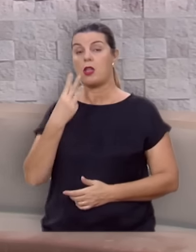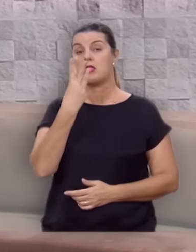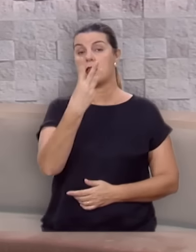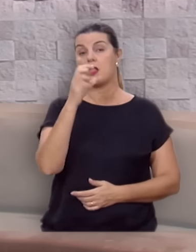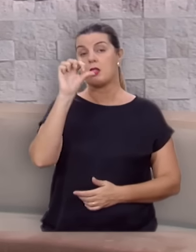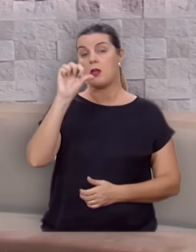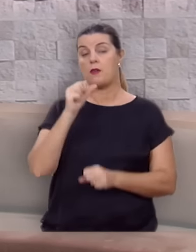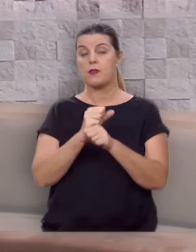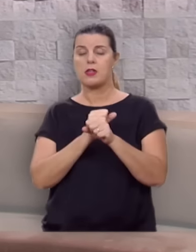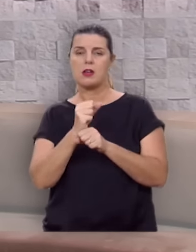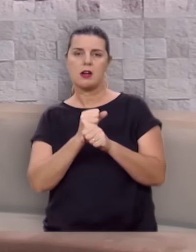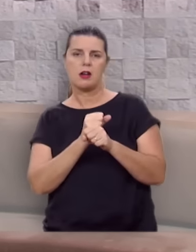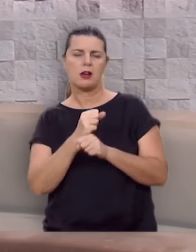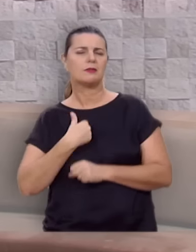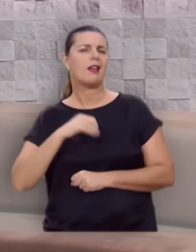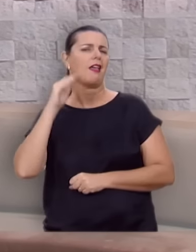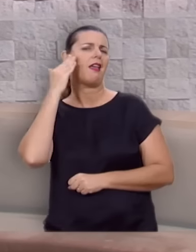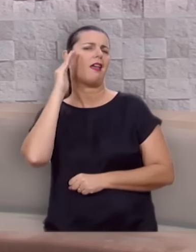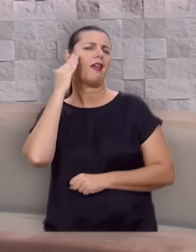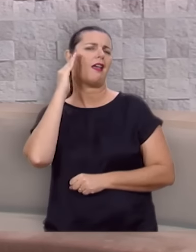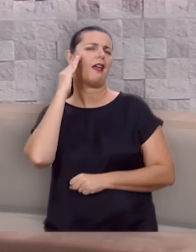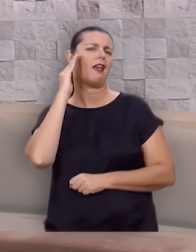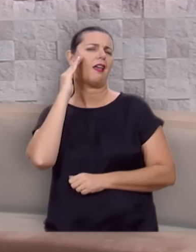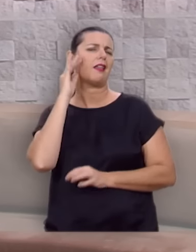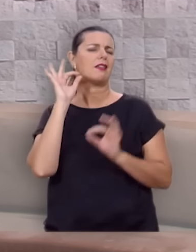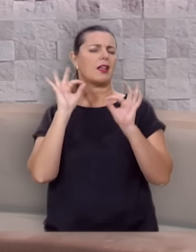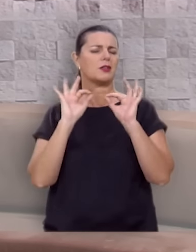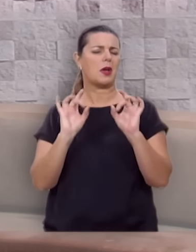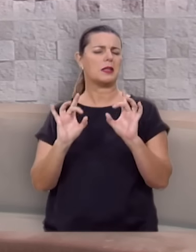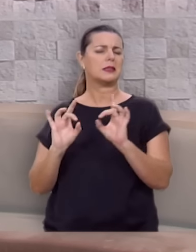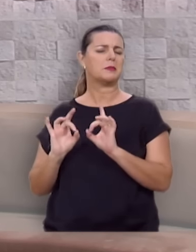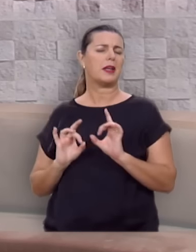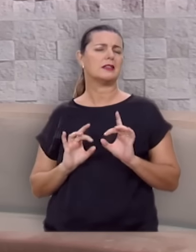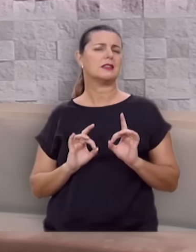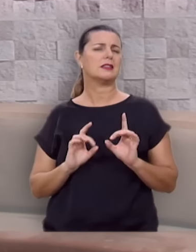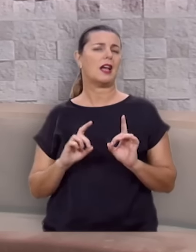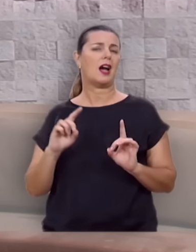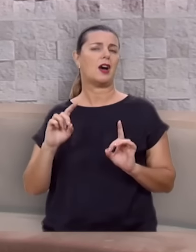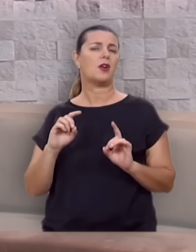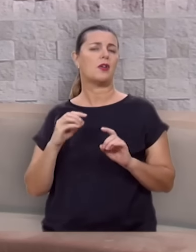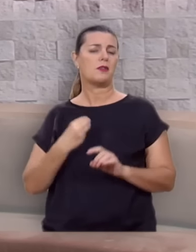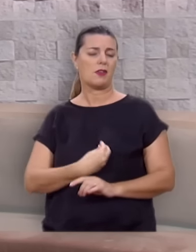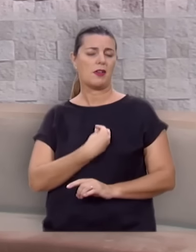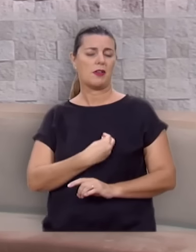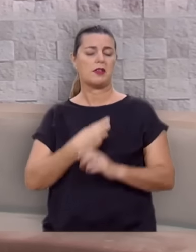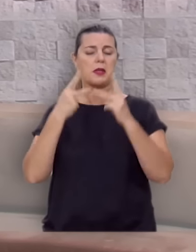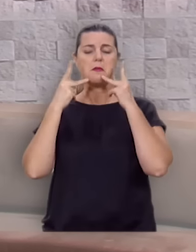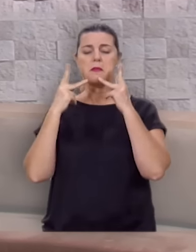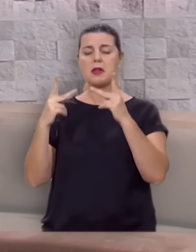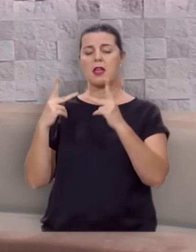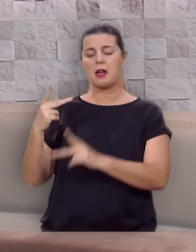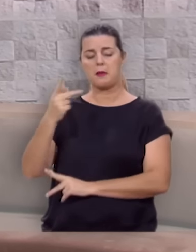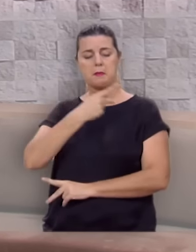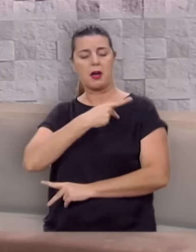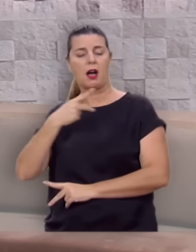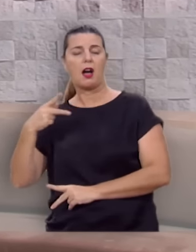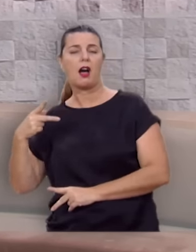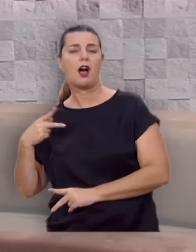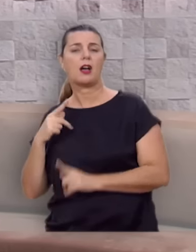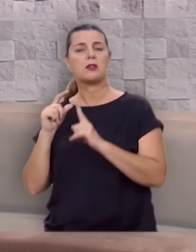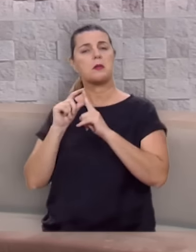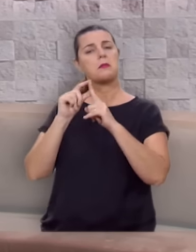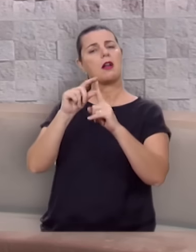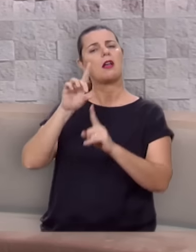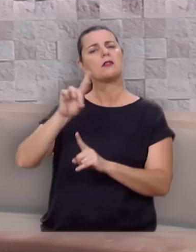anos, e entendo que não há nada mais sublime na vida do que ser ministro do Evangelho, pastor,